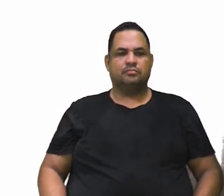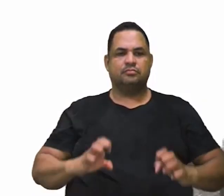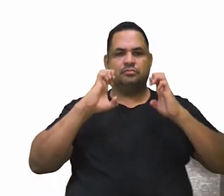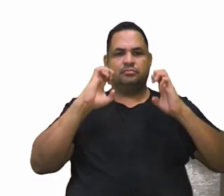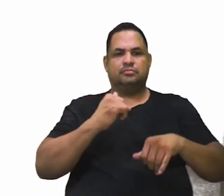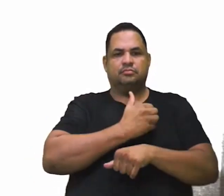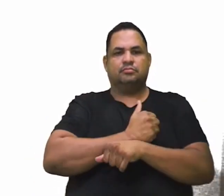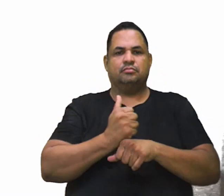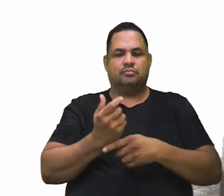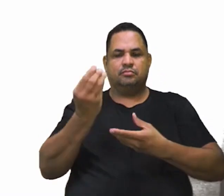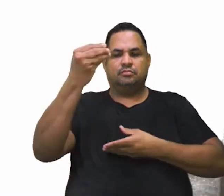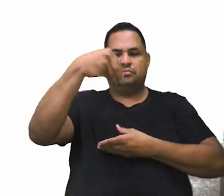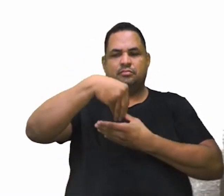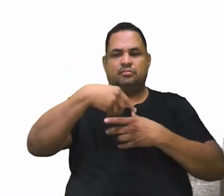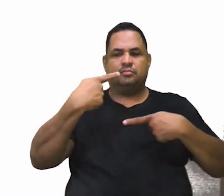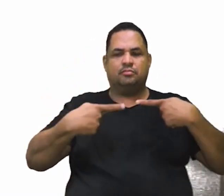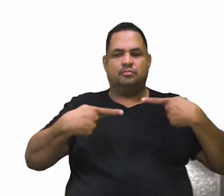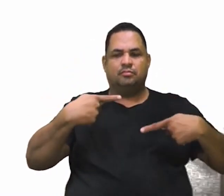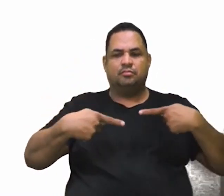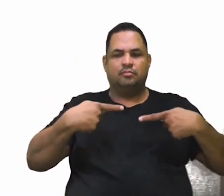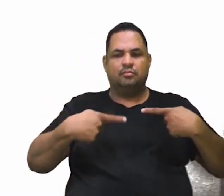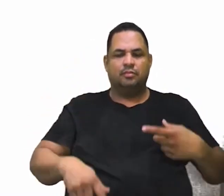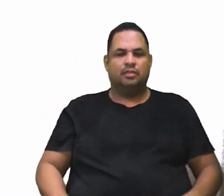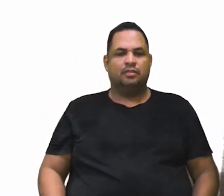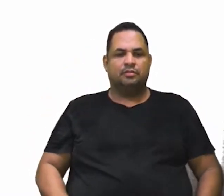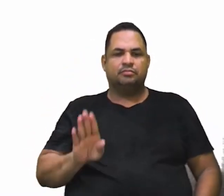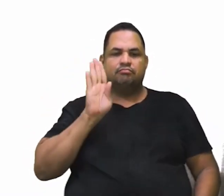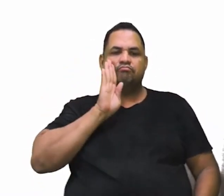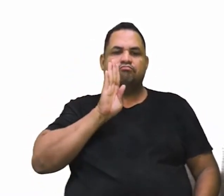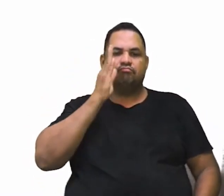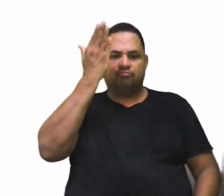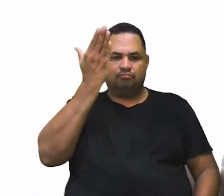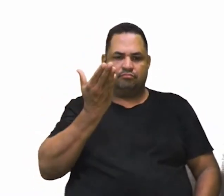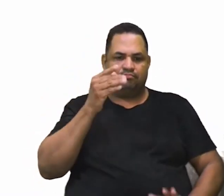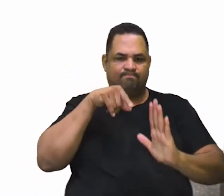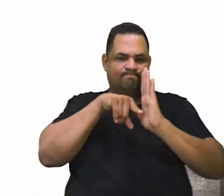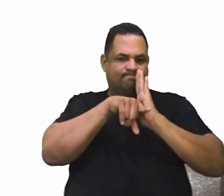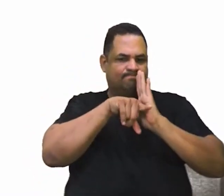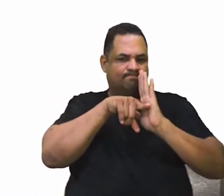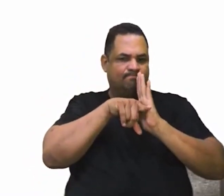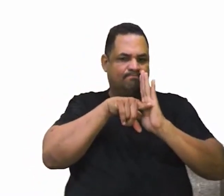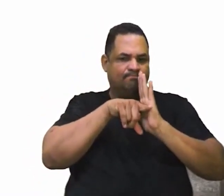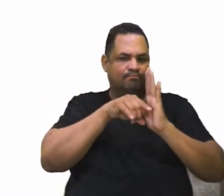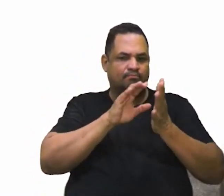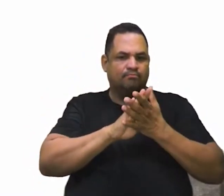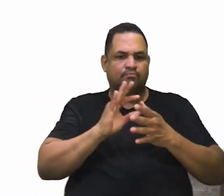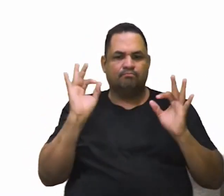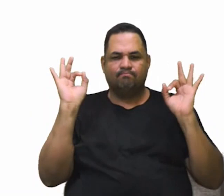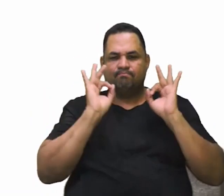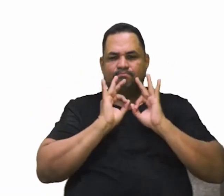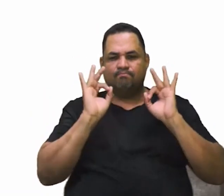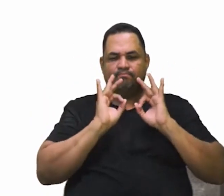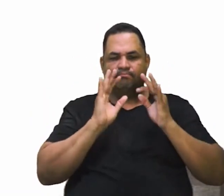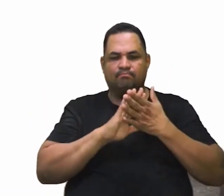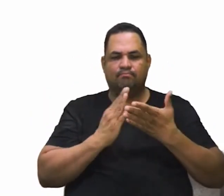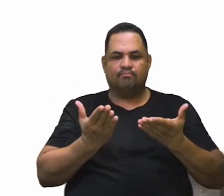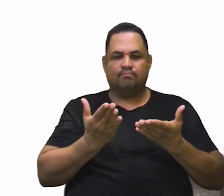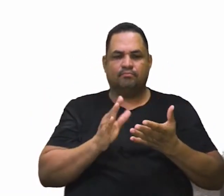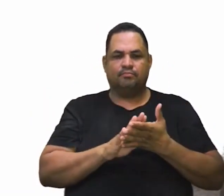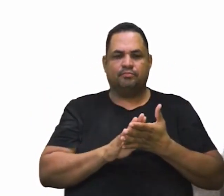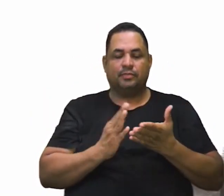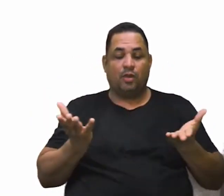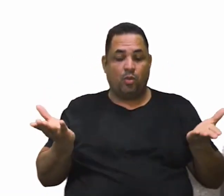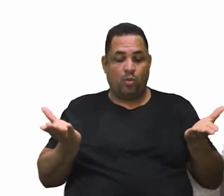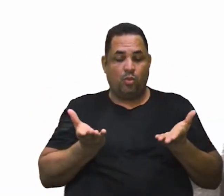Ética e moral na política, gente. Que bacana. Essa análise é ótima para o